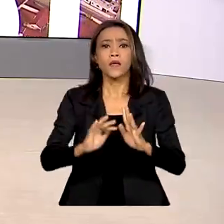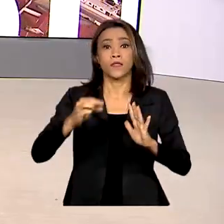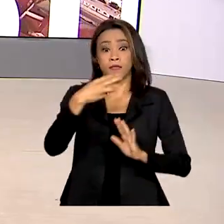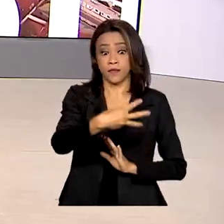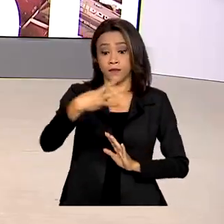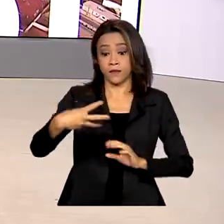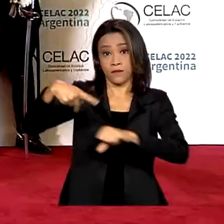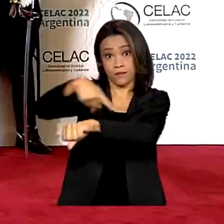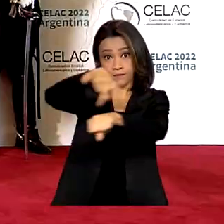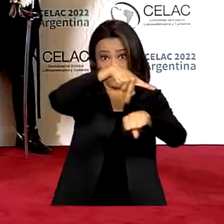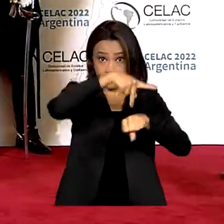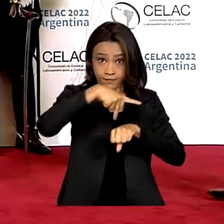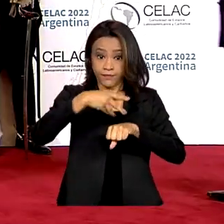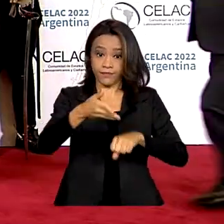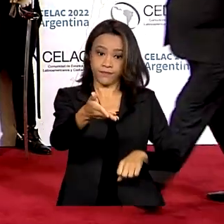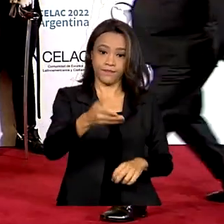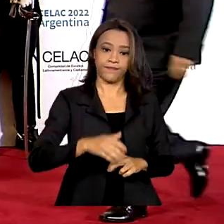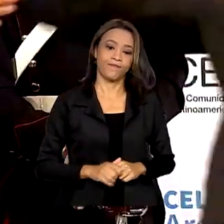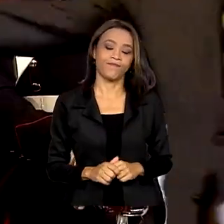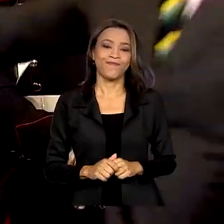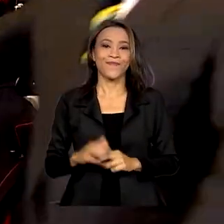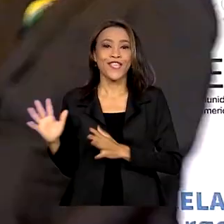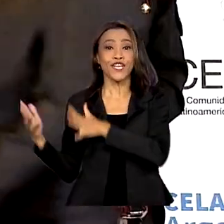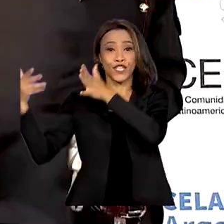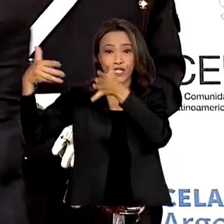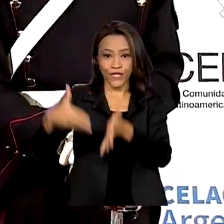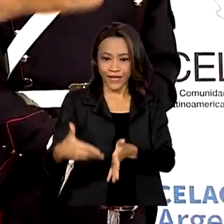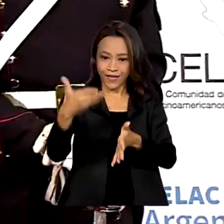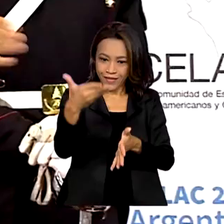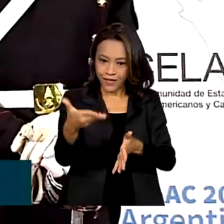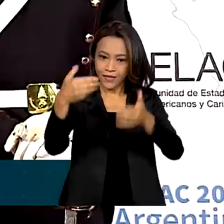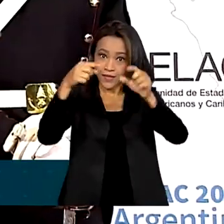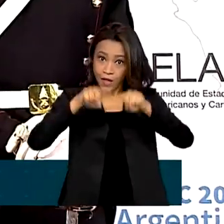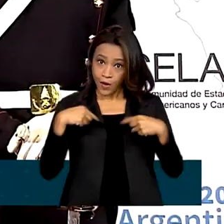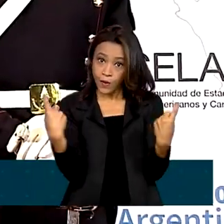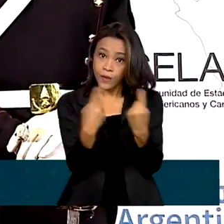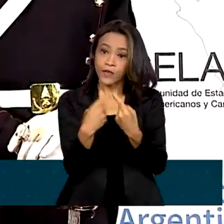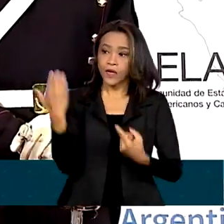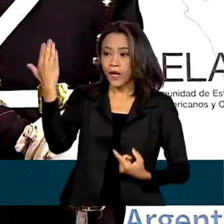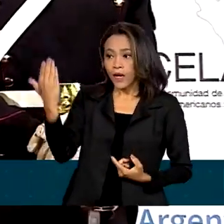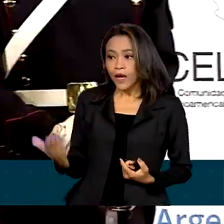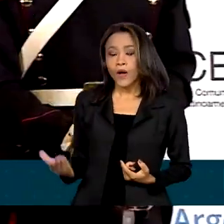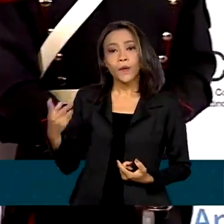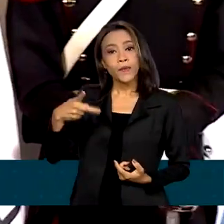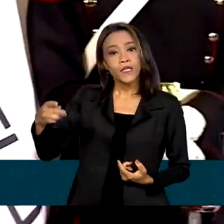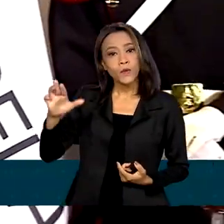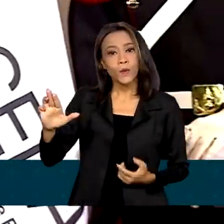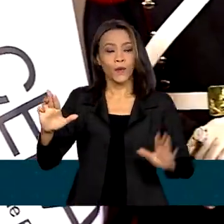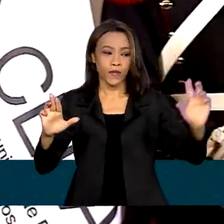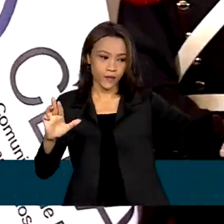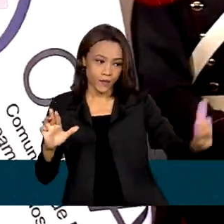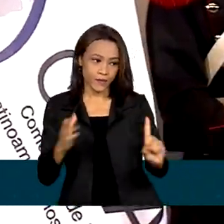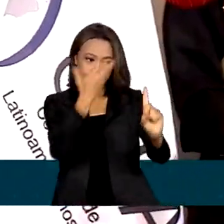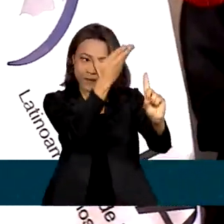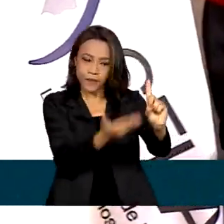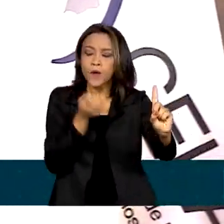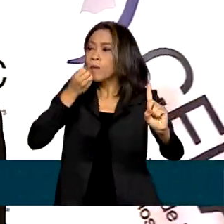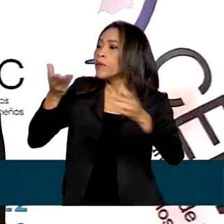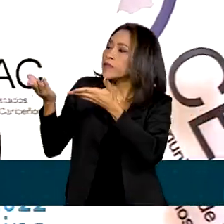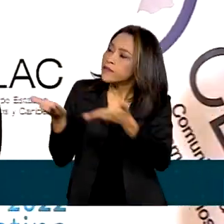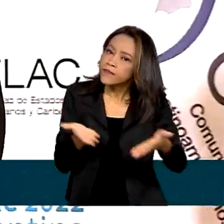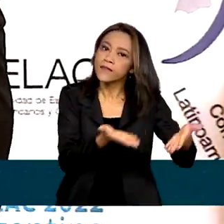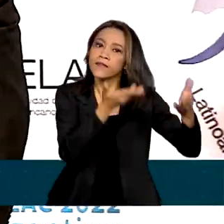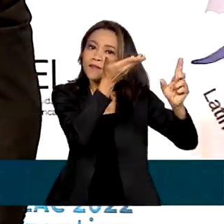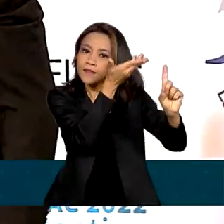países. Na chegada à reunião, o presidente Lula recebeu o cumprimento oficial e as boas-vindas